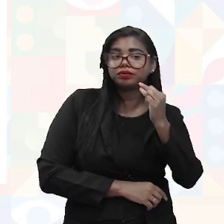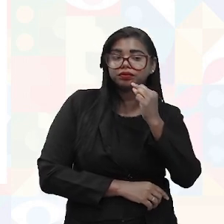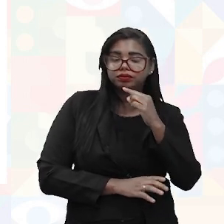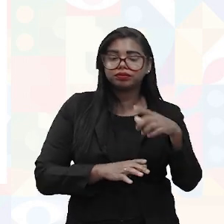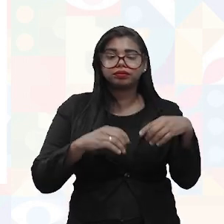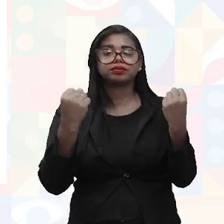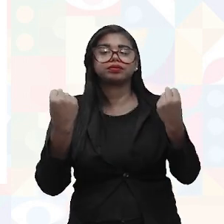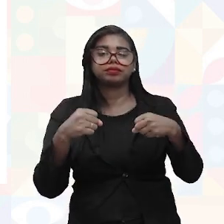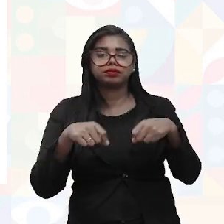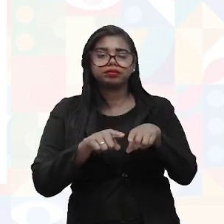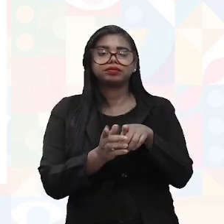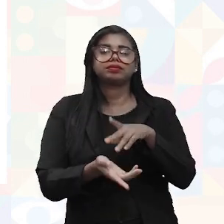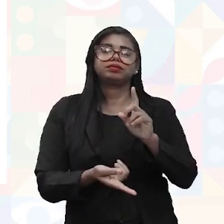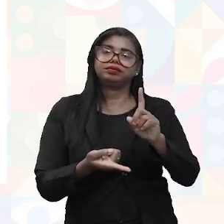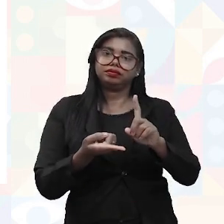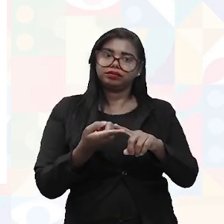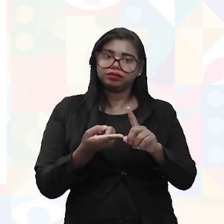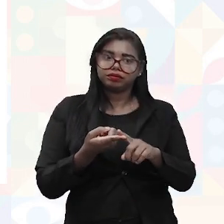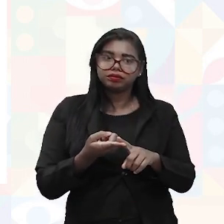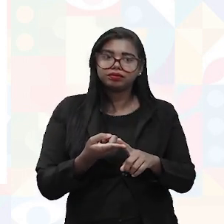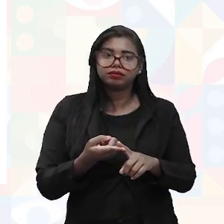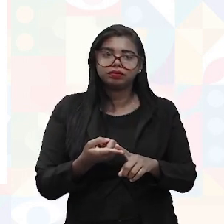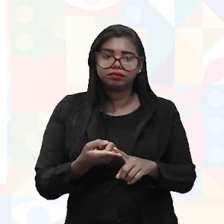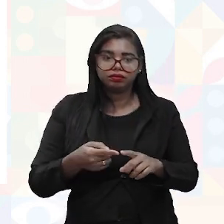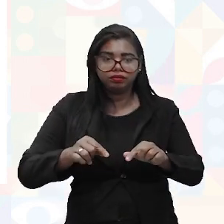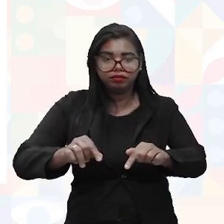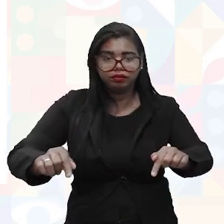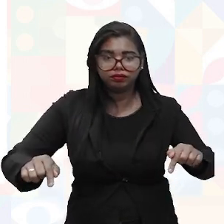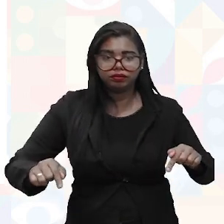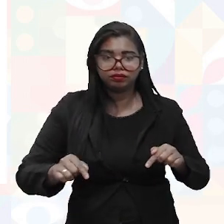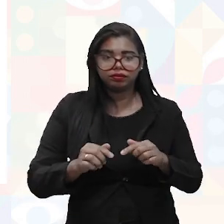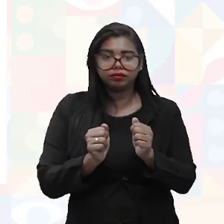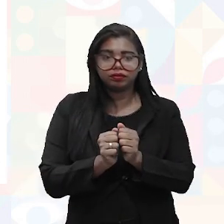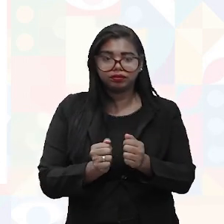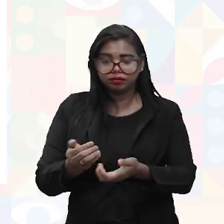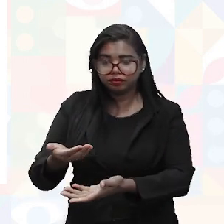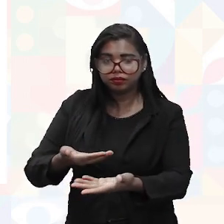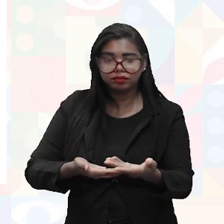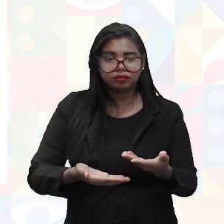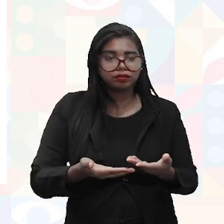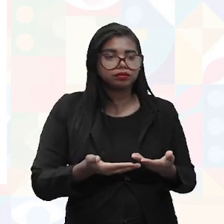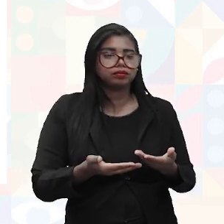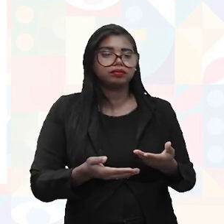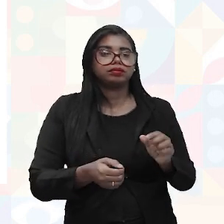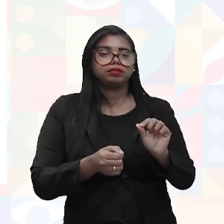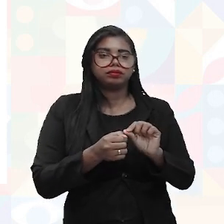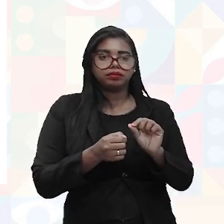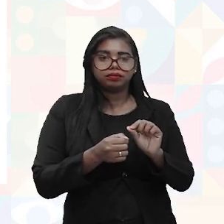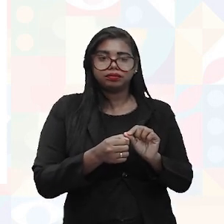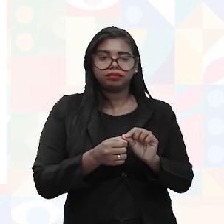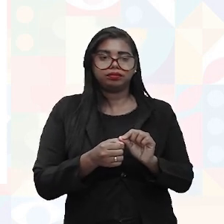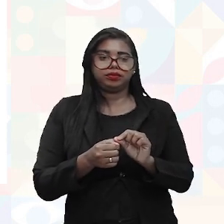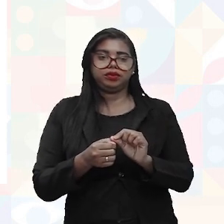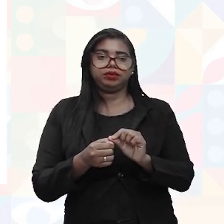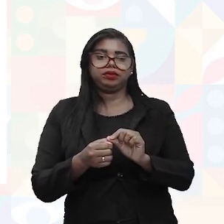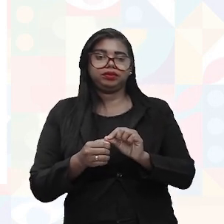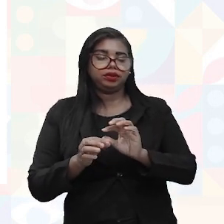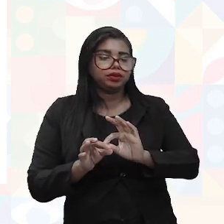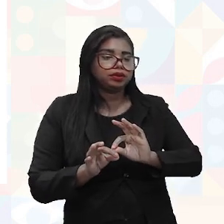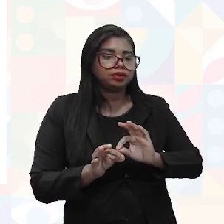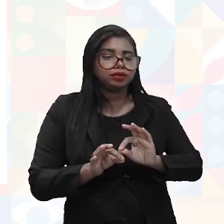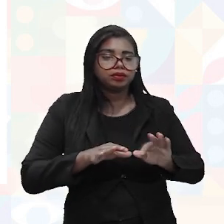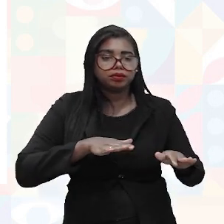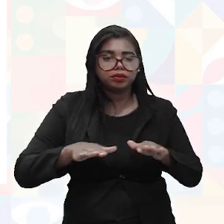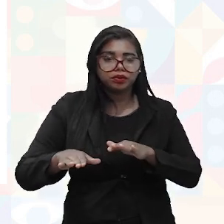precisa ter aqueles acessórios de trabalho para ela, ou se usa ela, para que ela não faça uma amplitude muito grande no